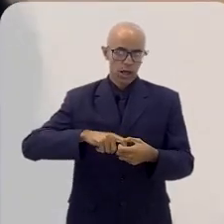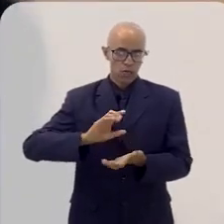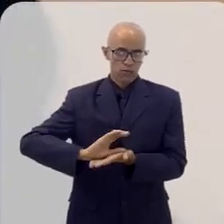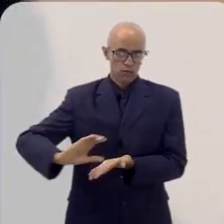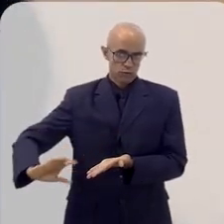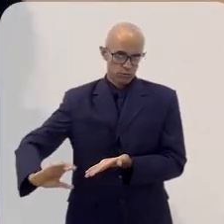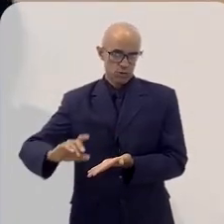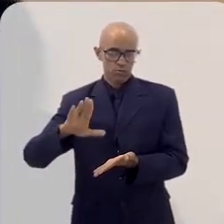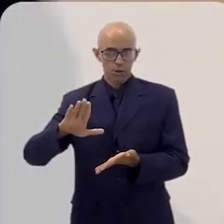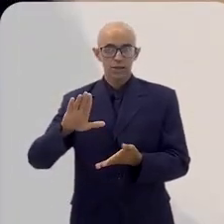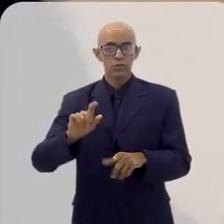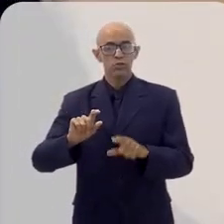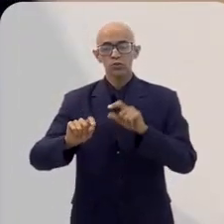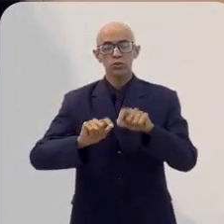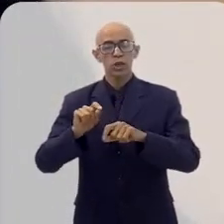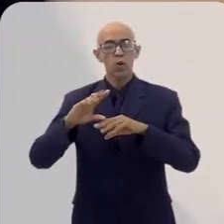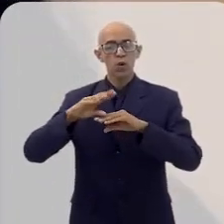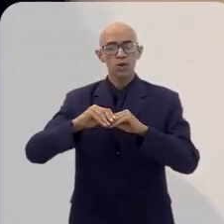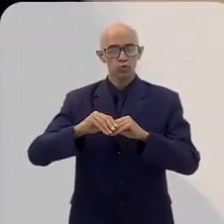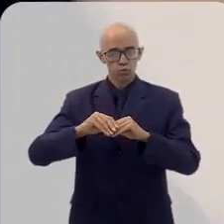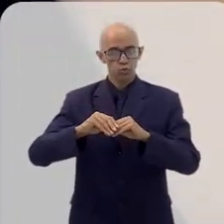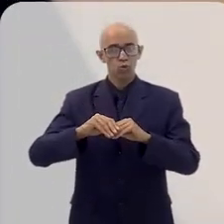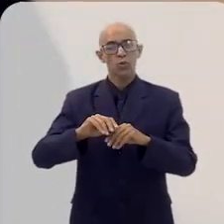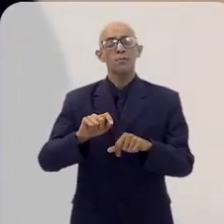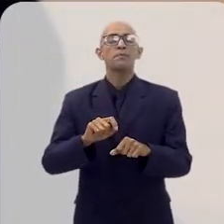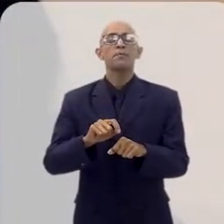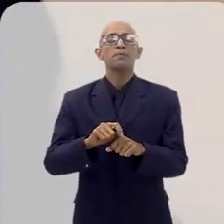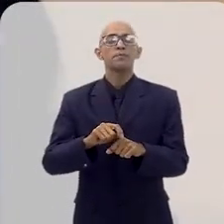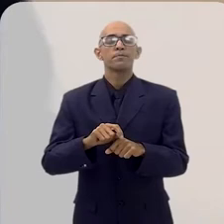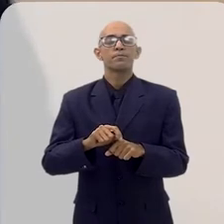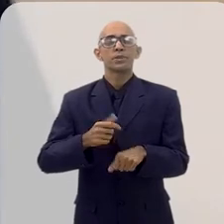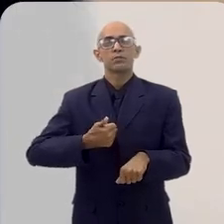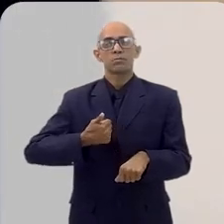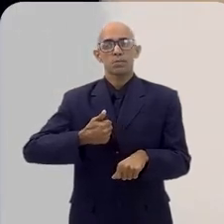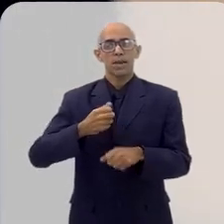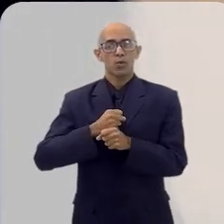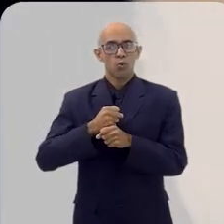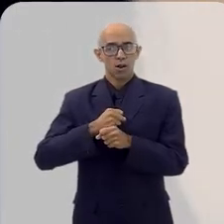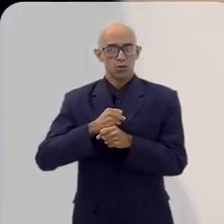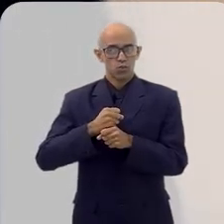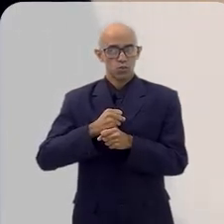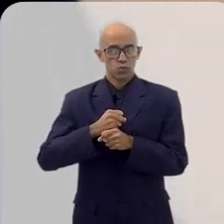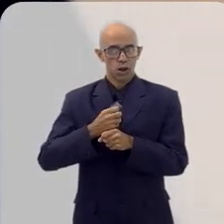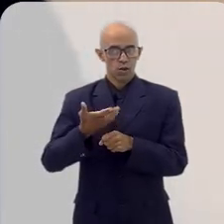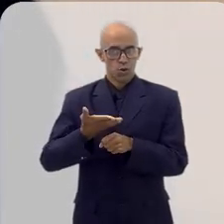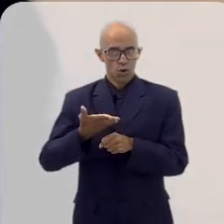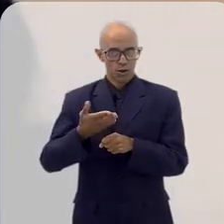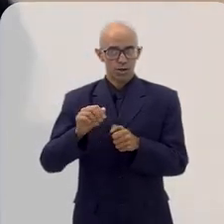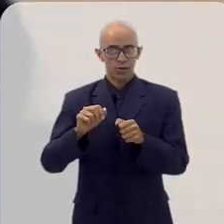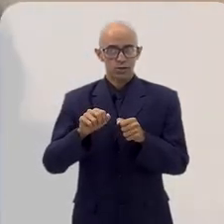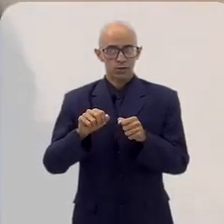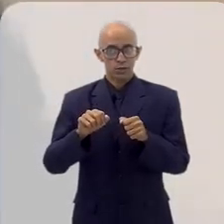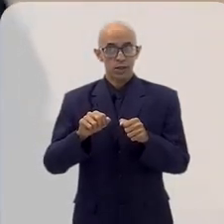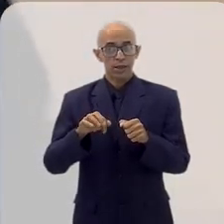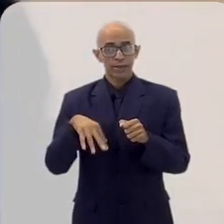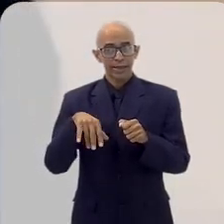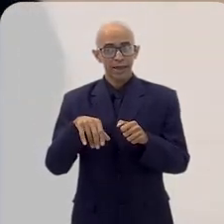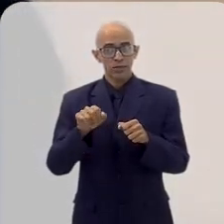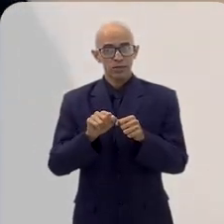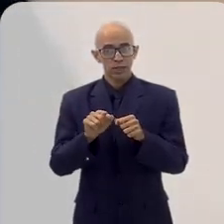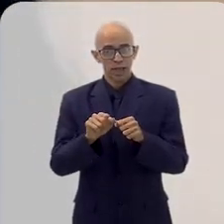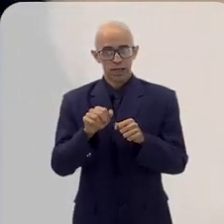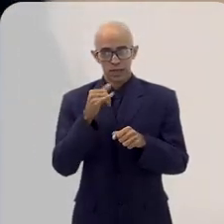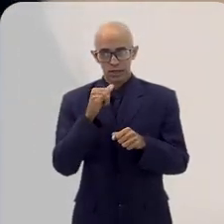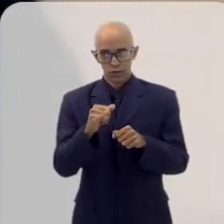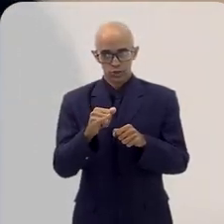no resumo, para o consumidor final, que interessa saber? Dentre esse primeiro ano, quem instala a energia solar vai se